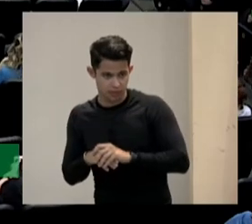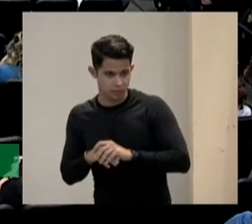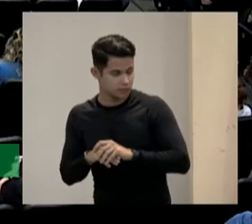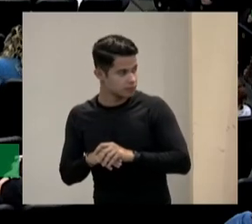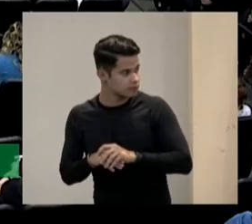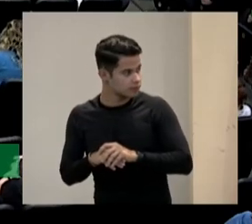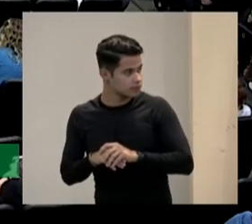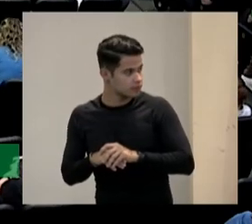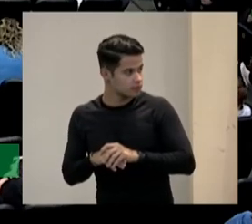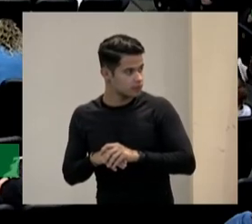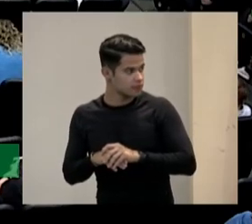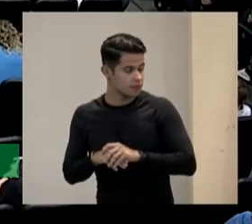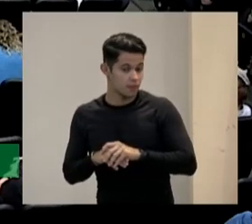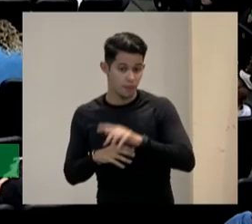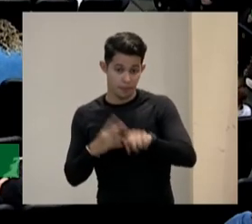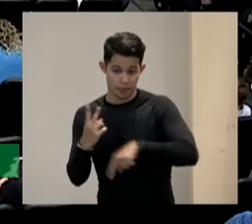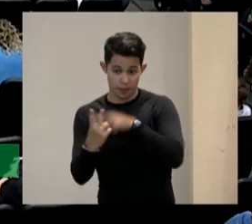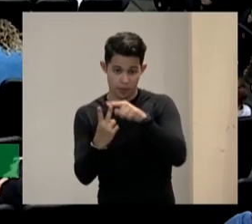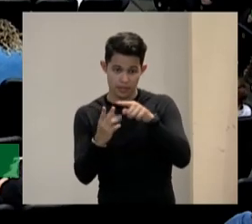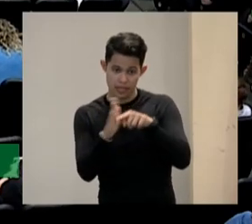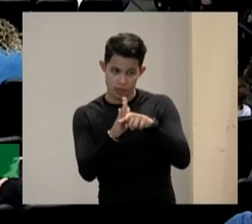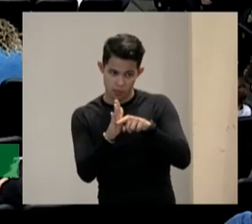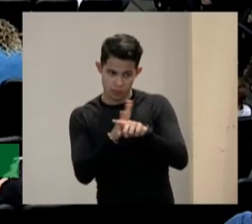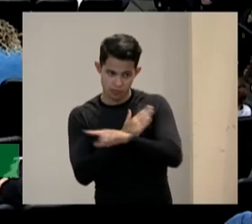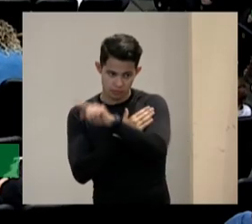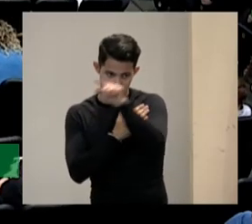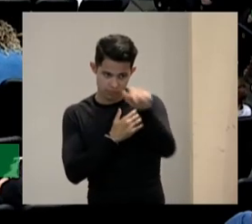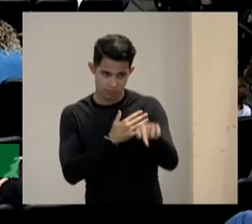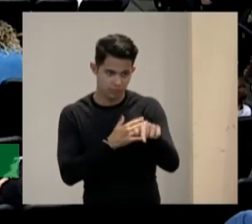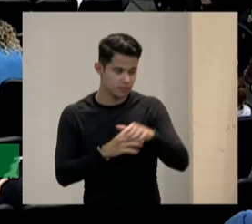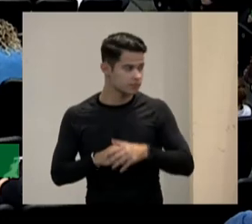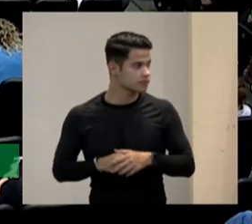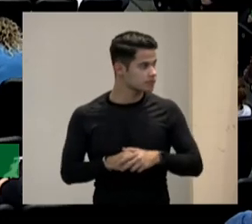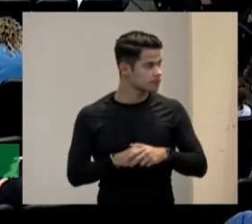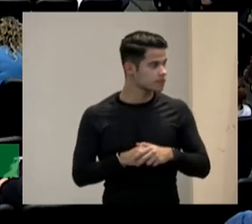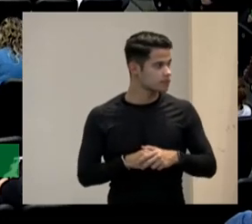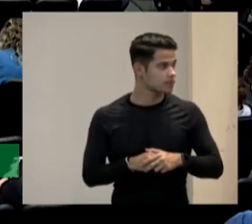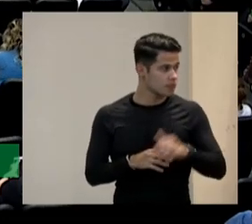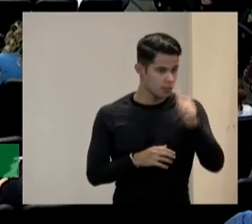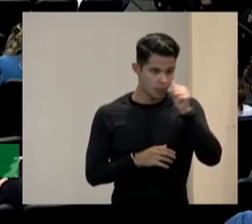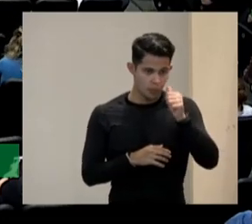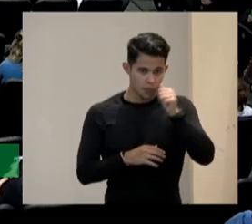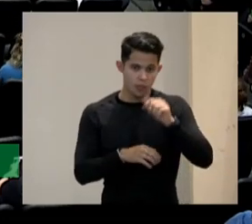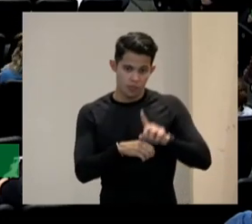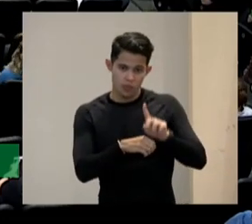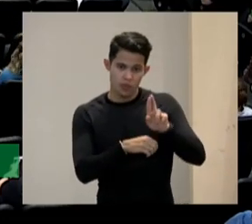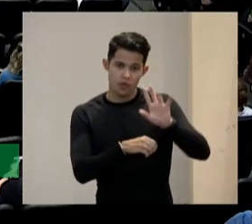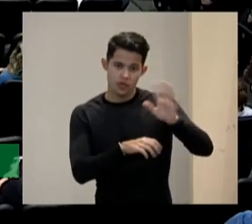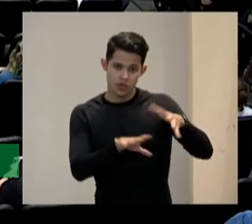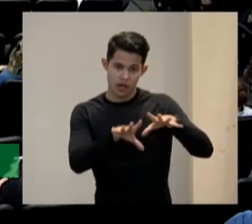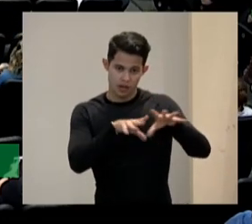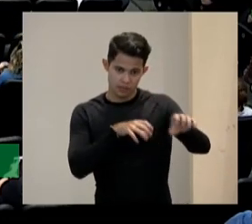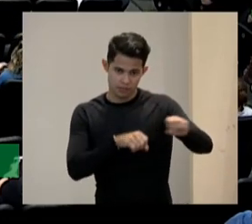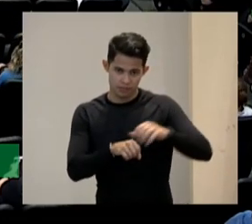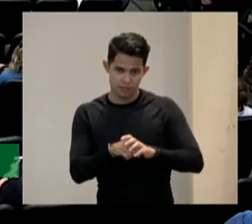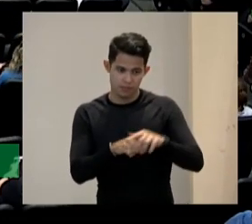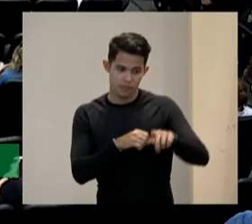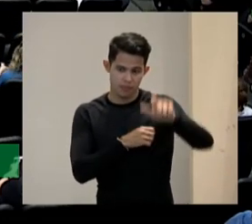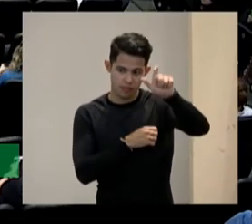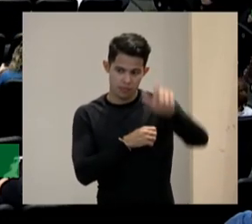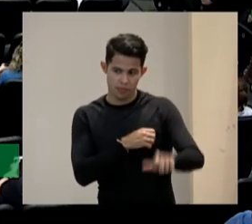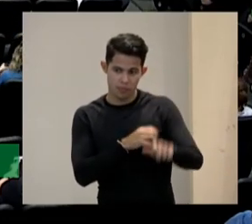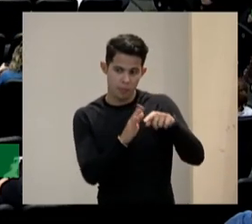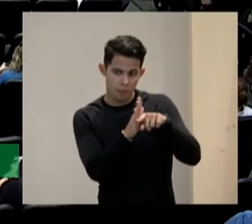ainda tem uma segunda pesquisa de uma orientada de uma doutora que ela pesquisou em uma